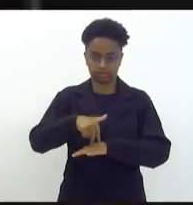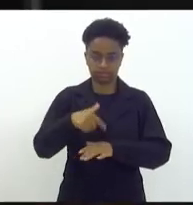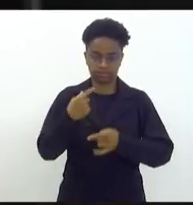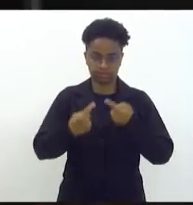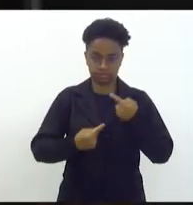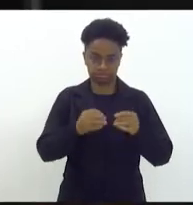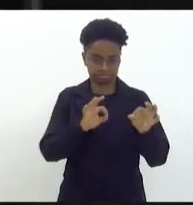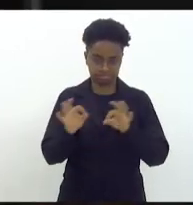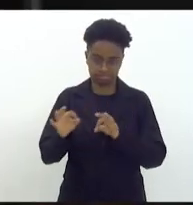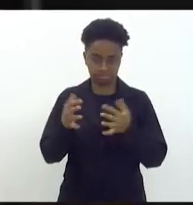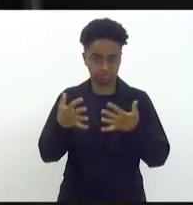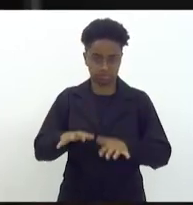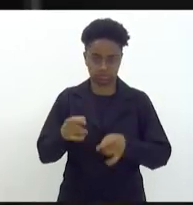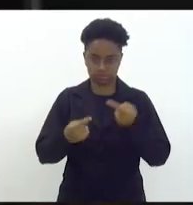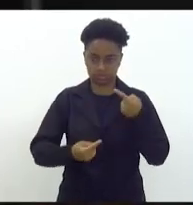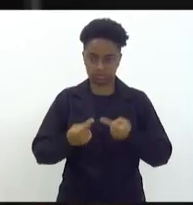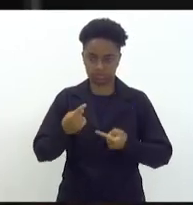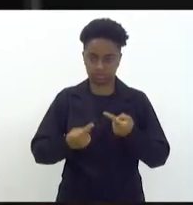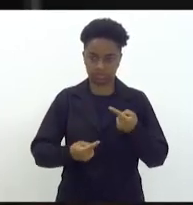Não havendo o que querer discutir?